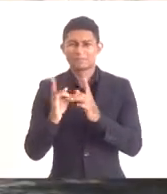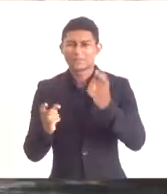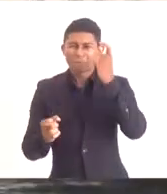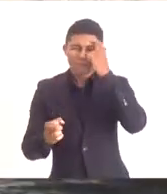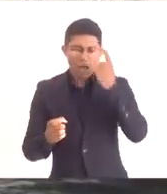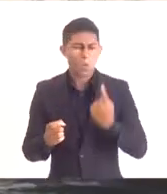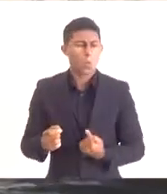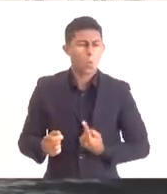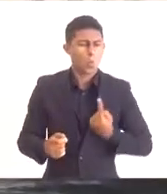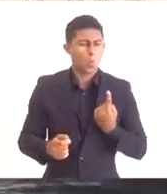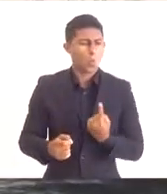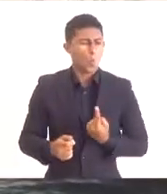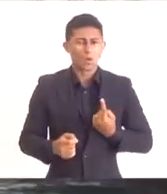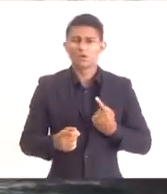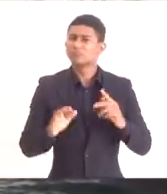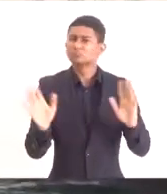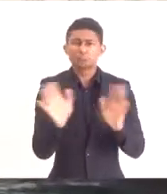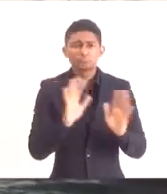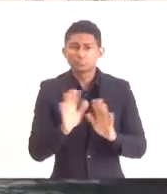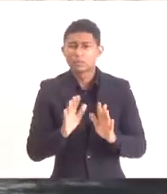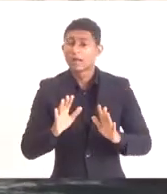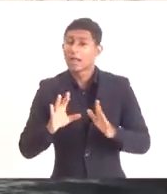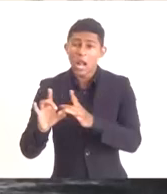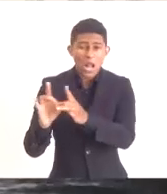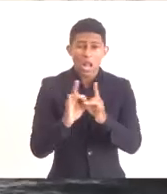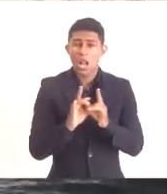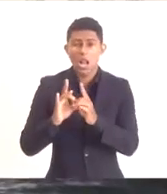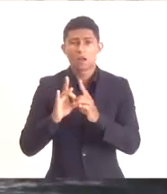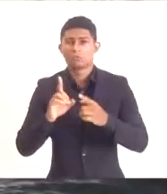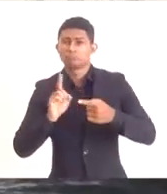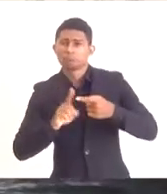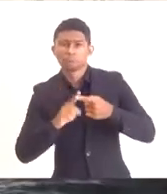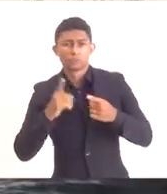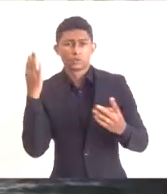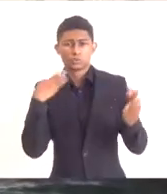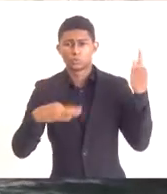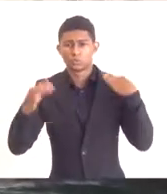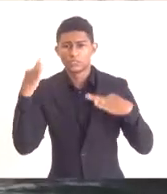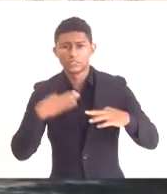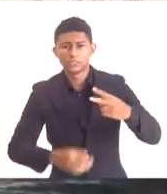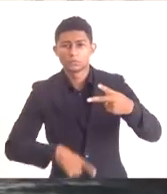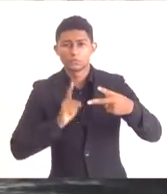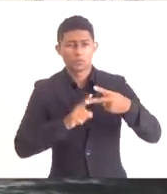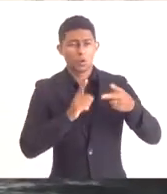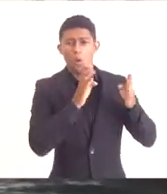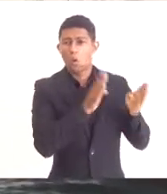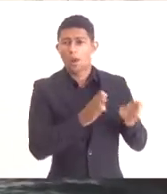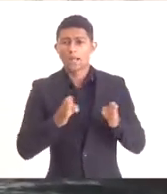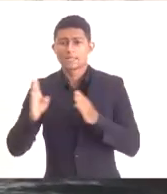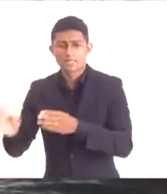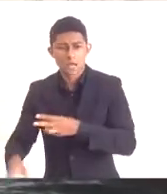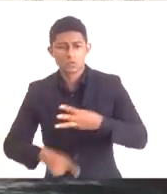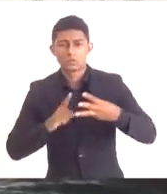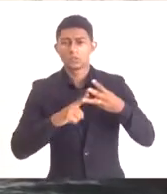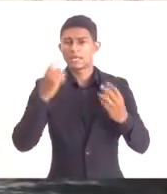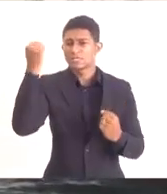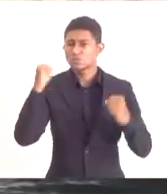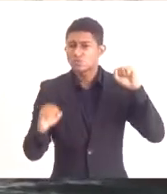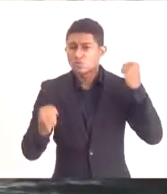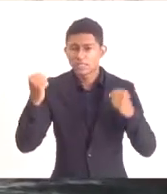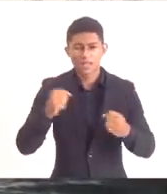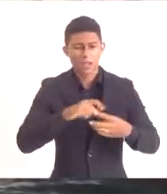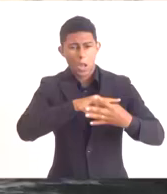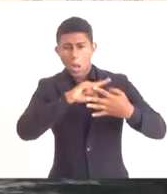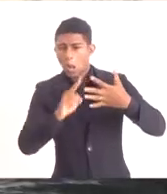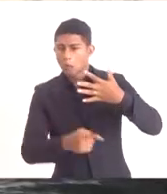mais complexa em que turismo, carga, logística e indústria conversem entre si,